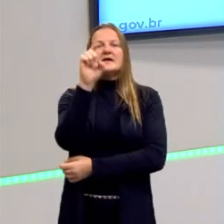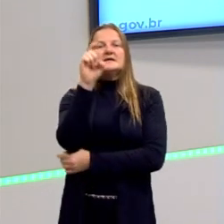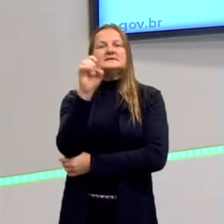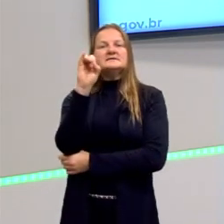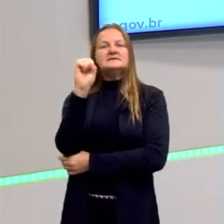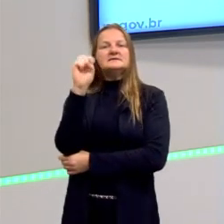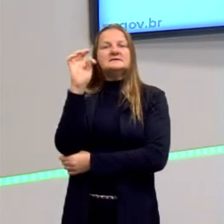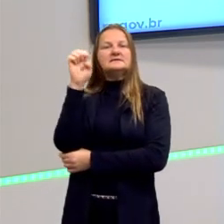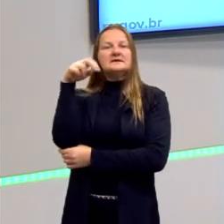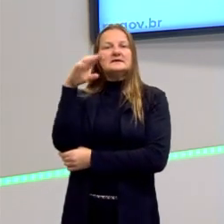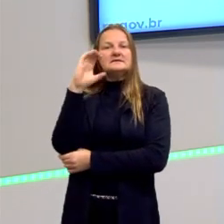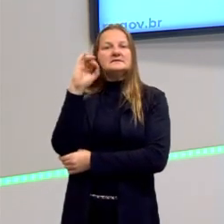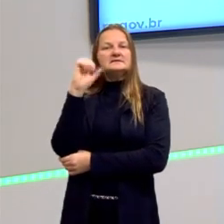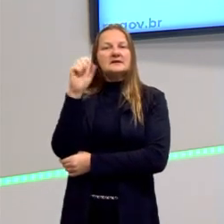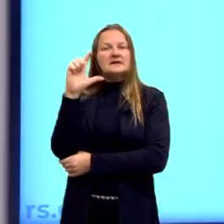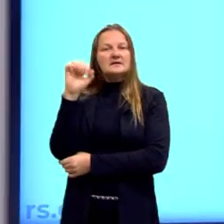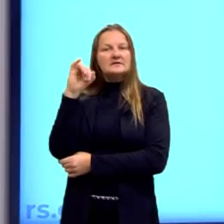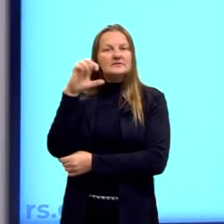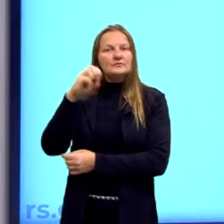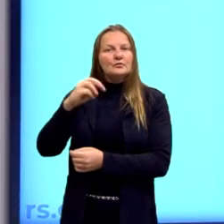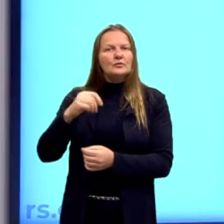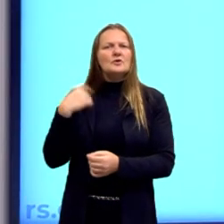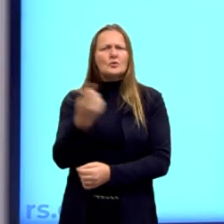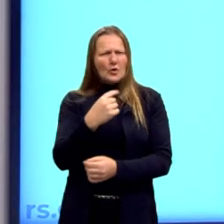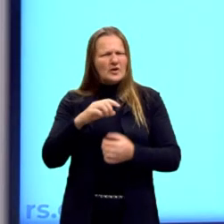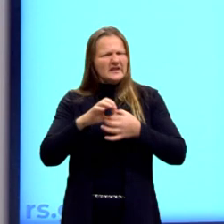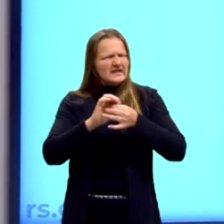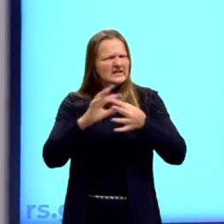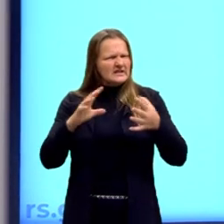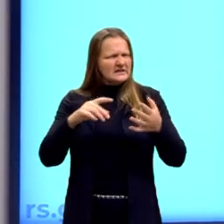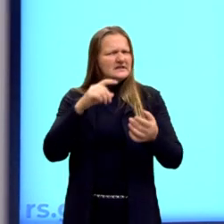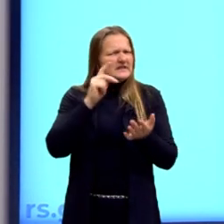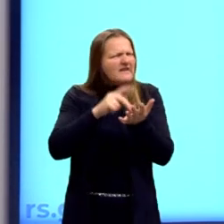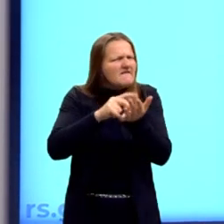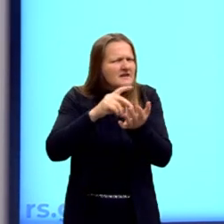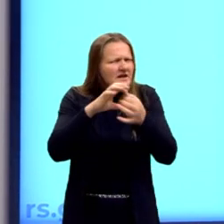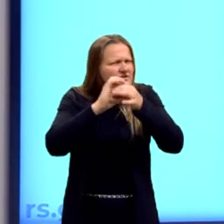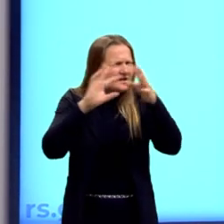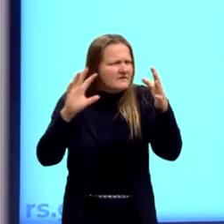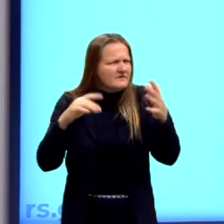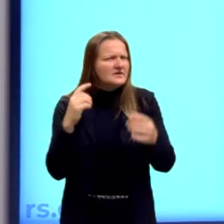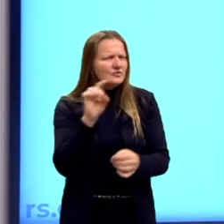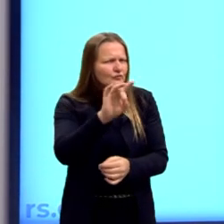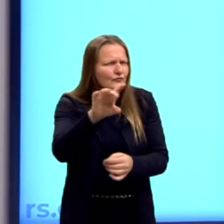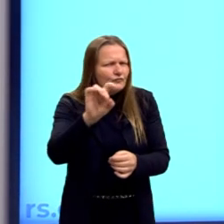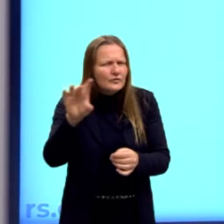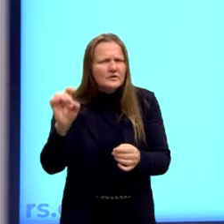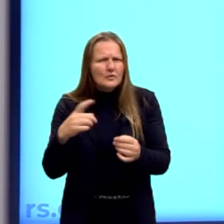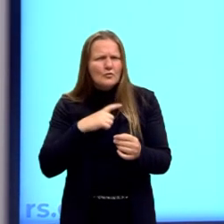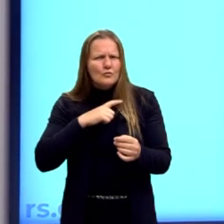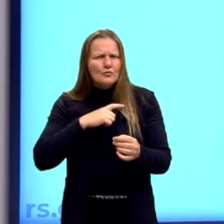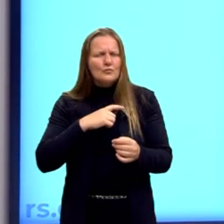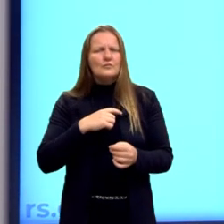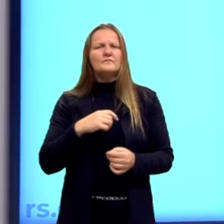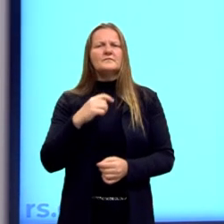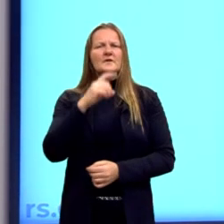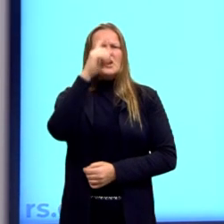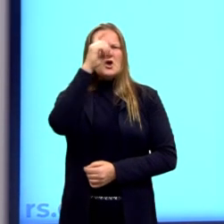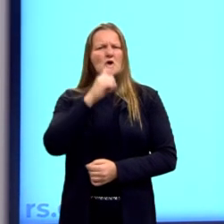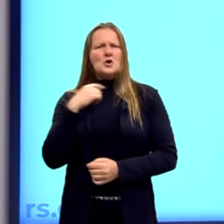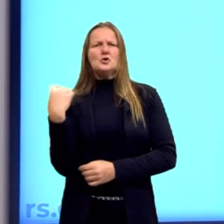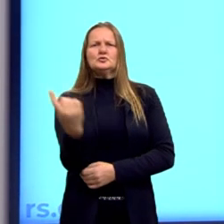Somos totalmente livres? Como é que fica a questão da liberdade no existencialismo? Já pensou na frase, somos